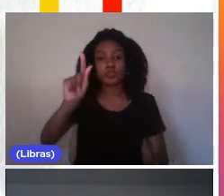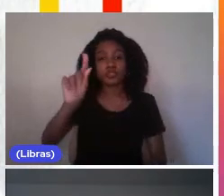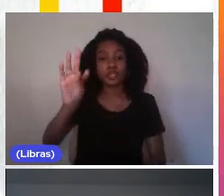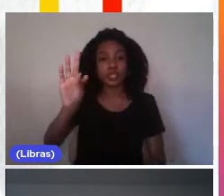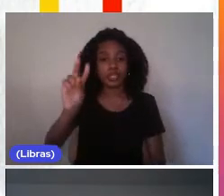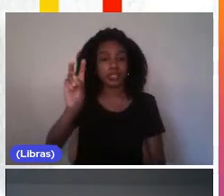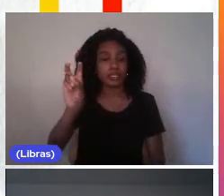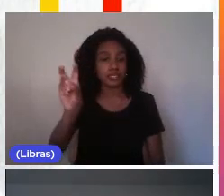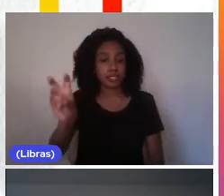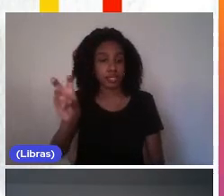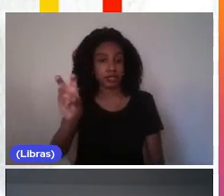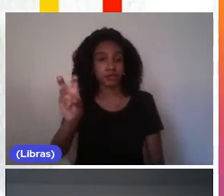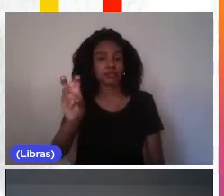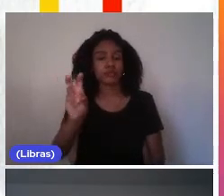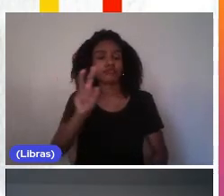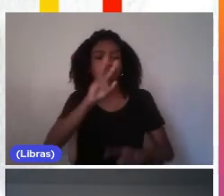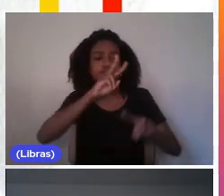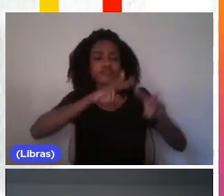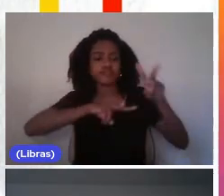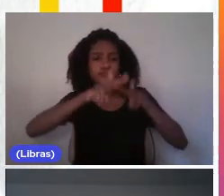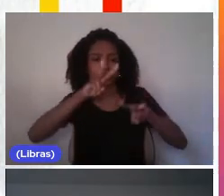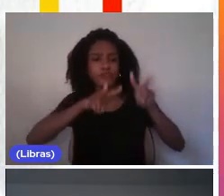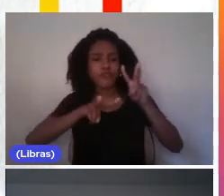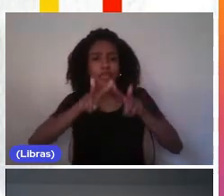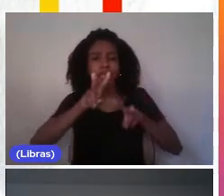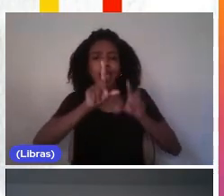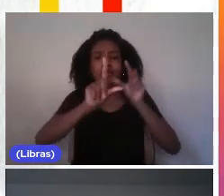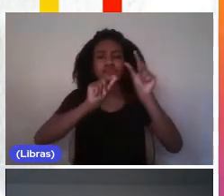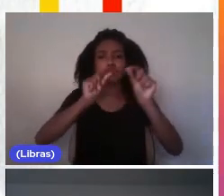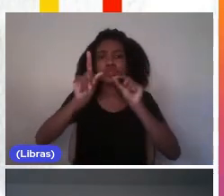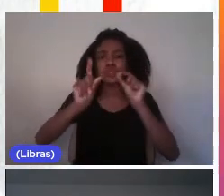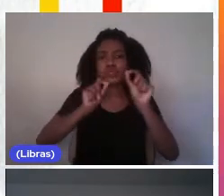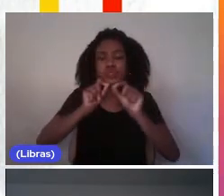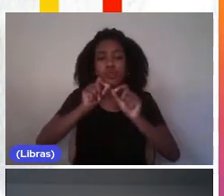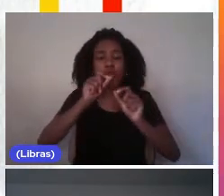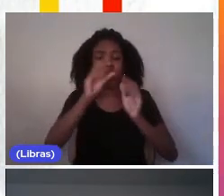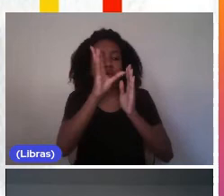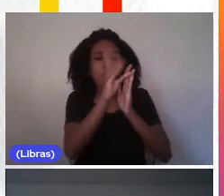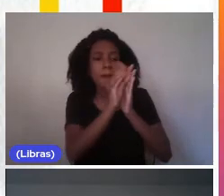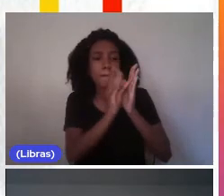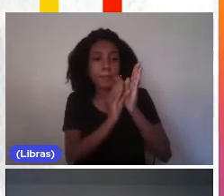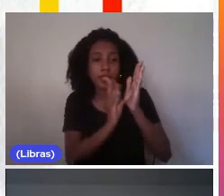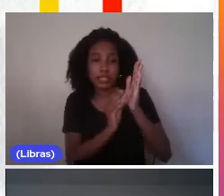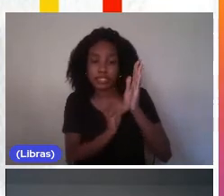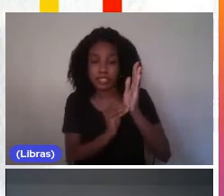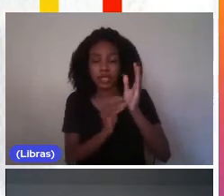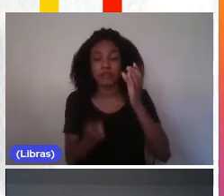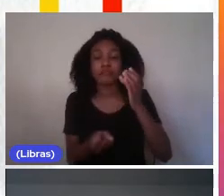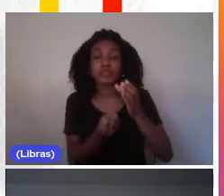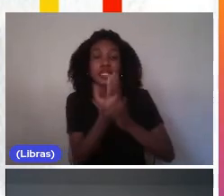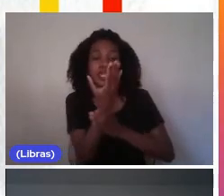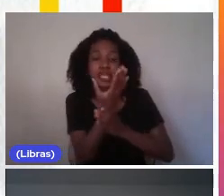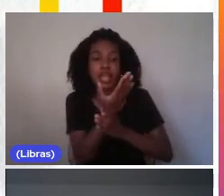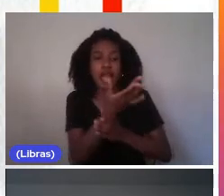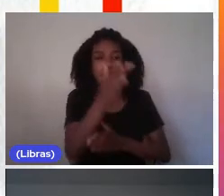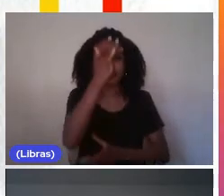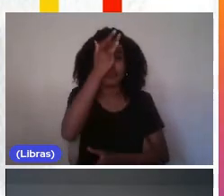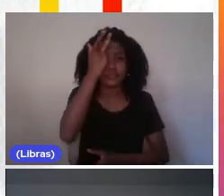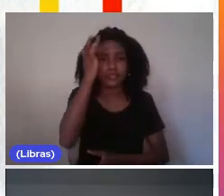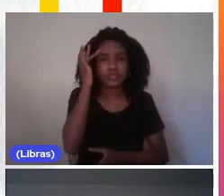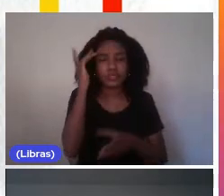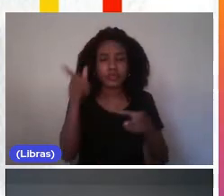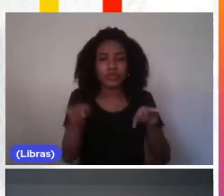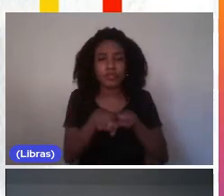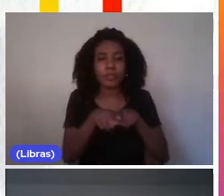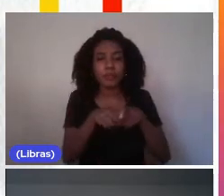prospecção e curadorias materiais, produções dos indivíduos e grupos de pesquisa, e